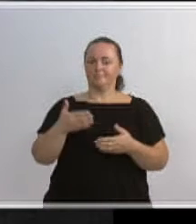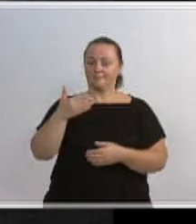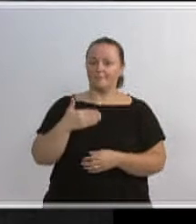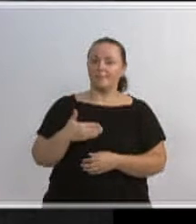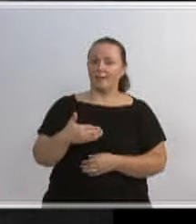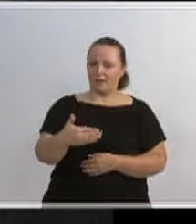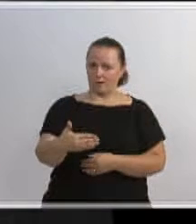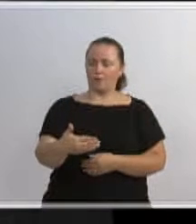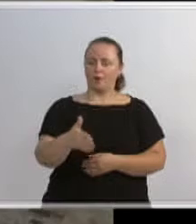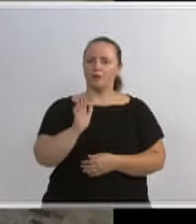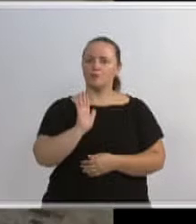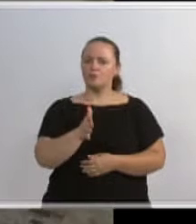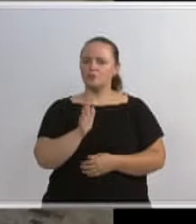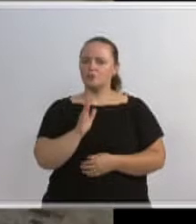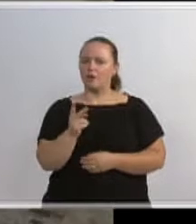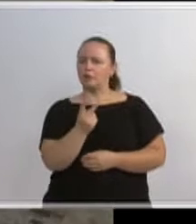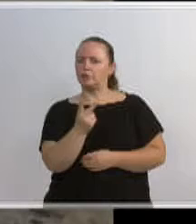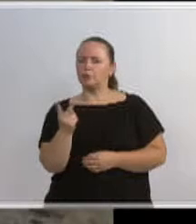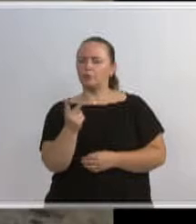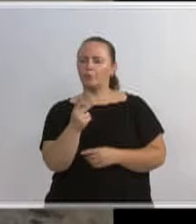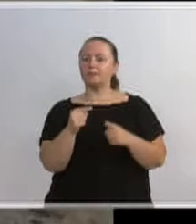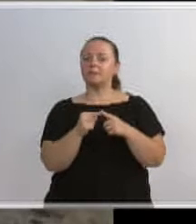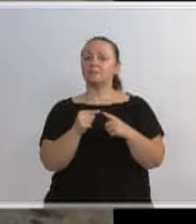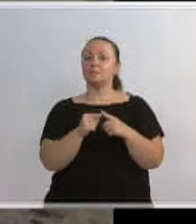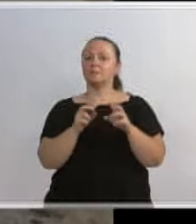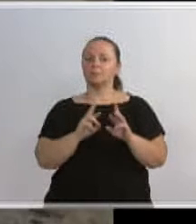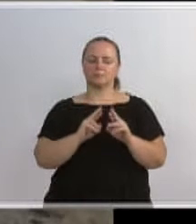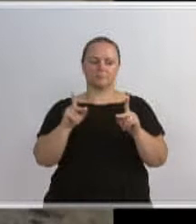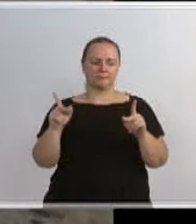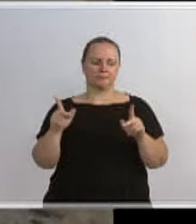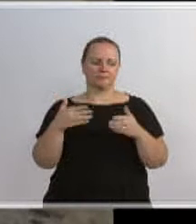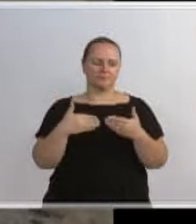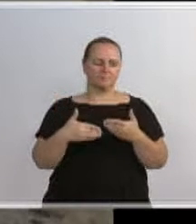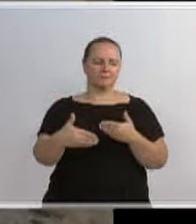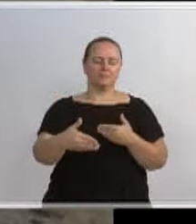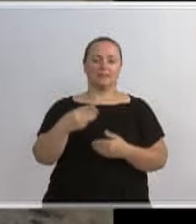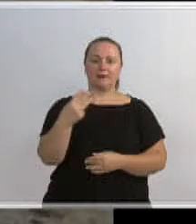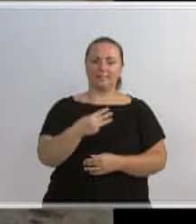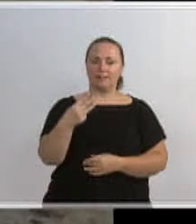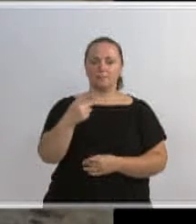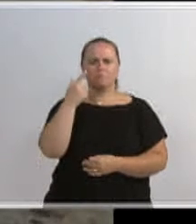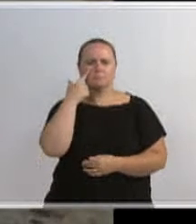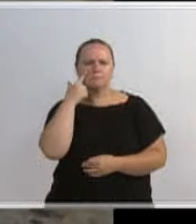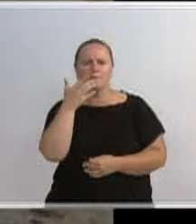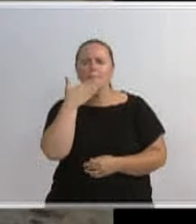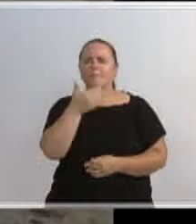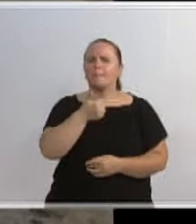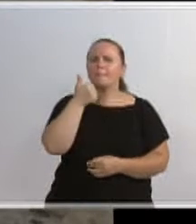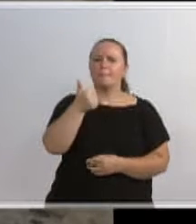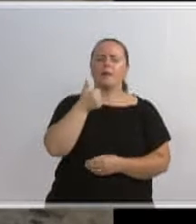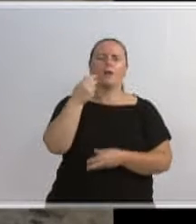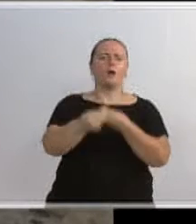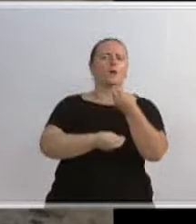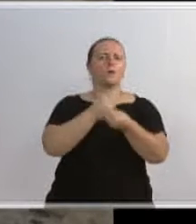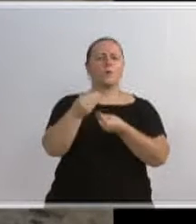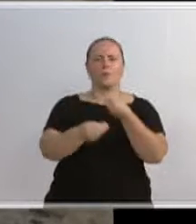fase, já foram feitos dois módulos diferentes, e talvez vai ter o terceiro ainda para ver a melhor forma para a fluidez